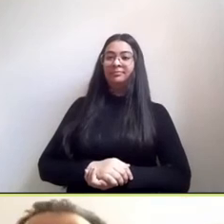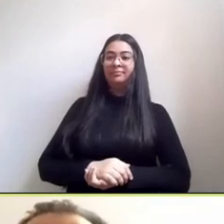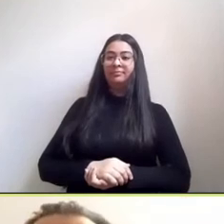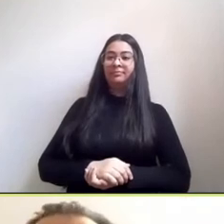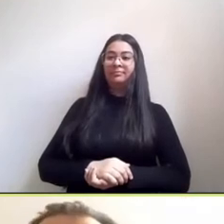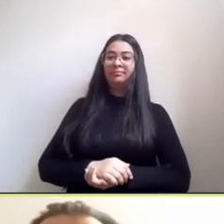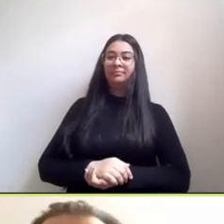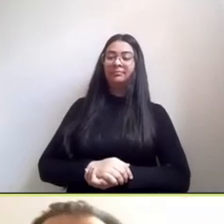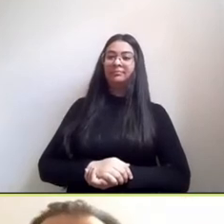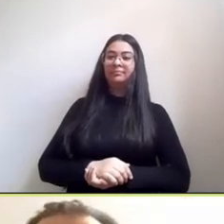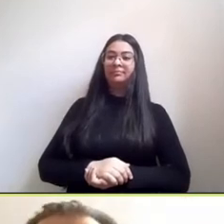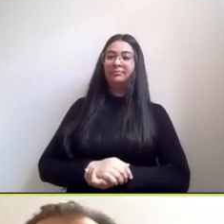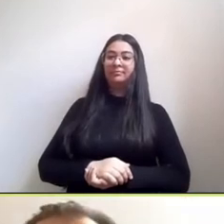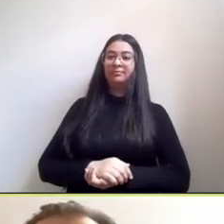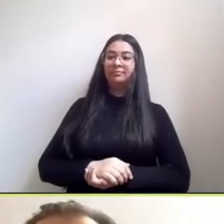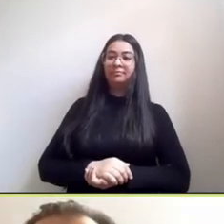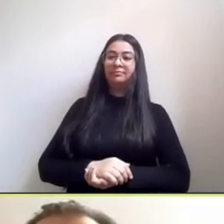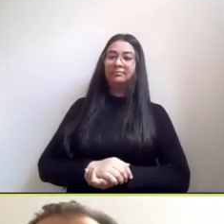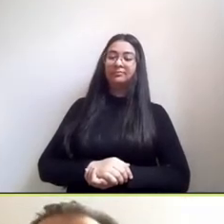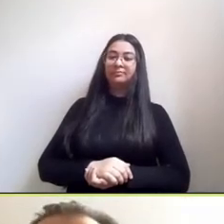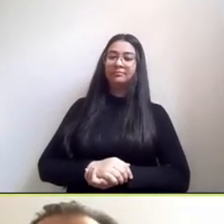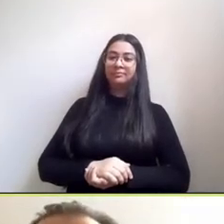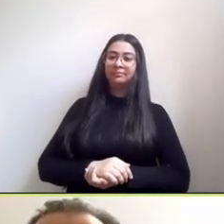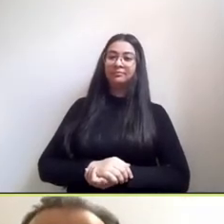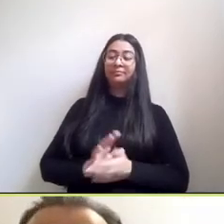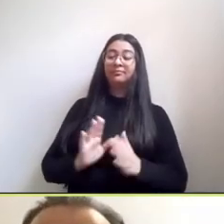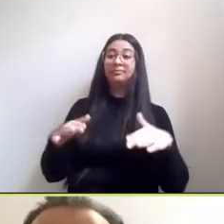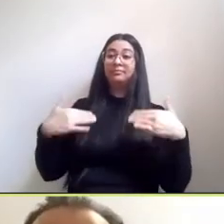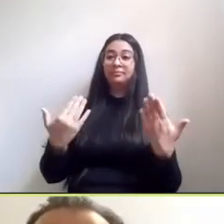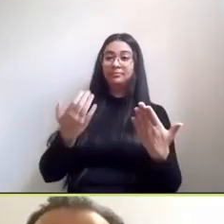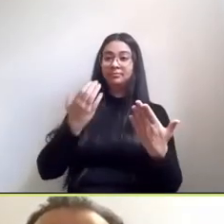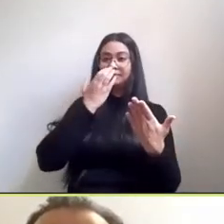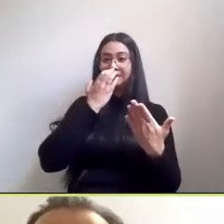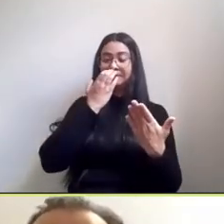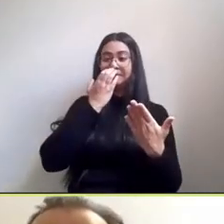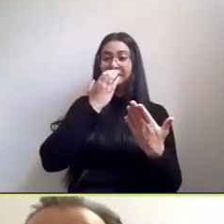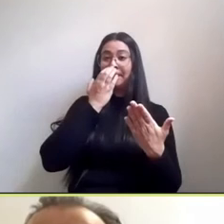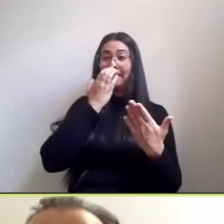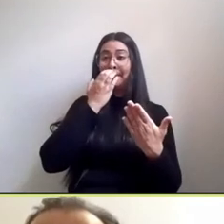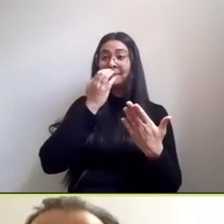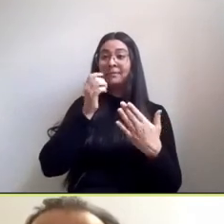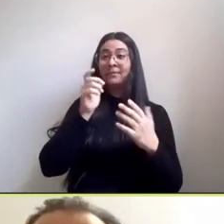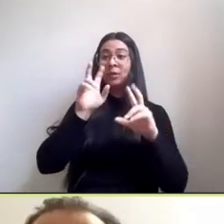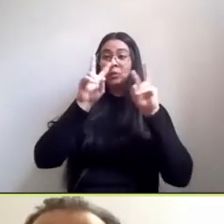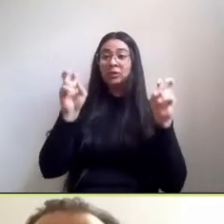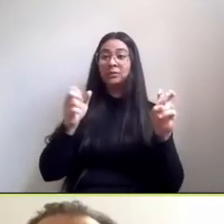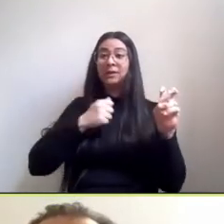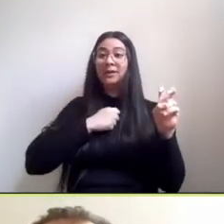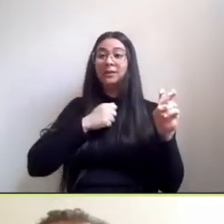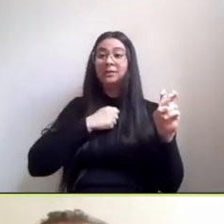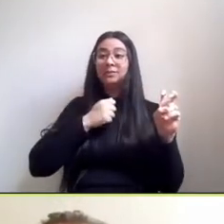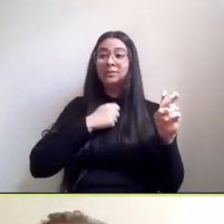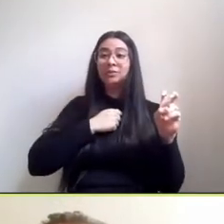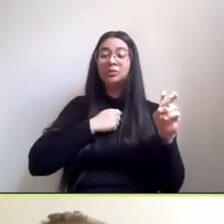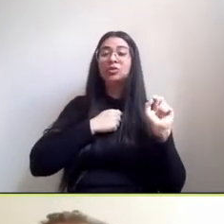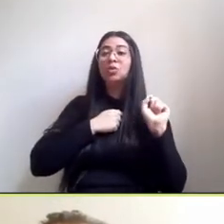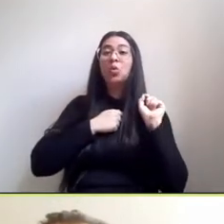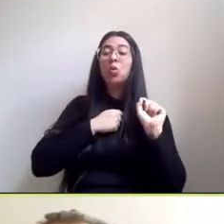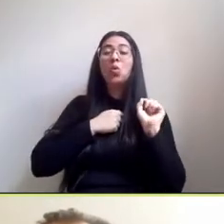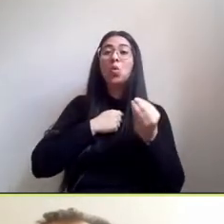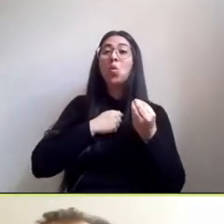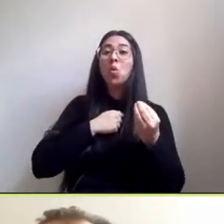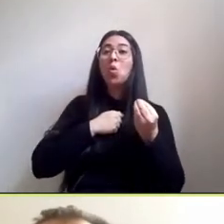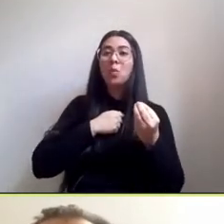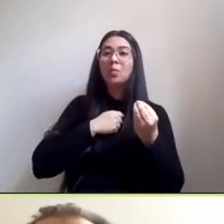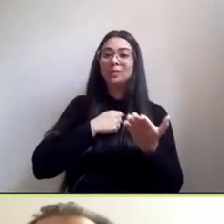sua a sua apresentação que é e a antropologia nesse contexto como é que fica então